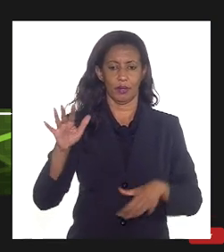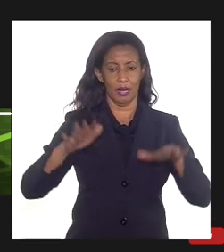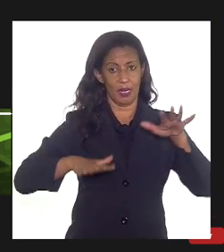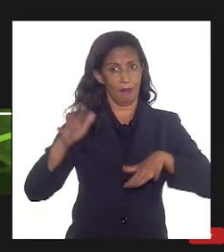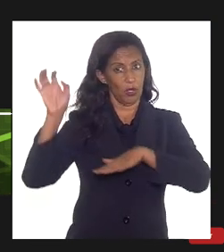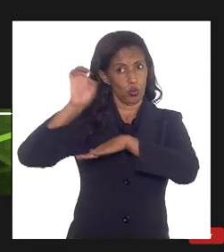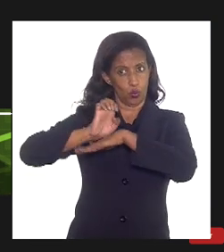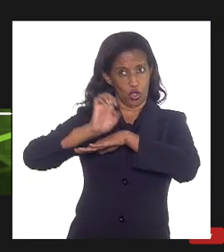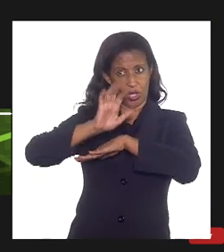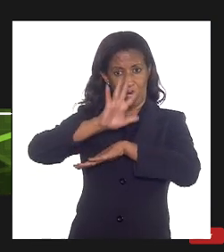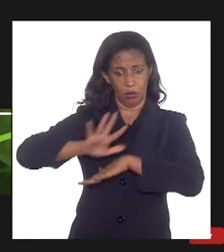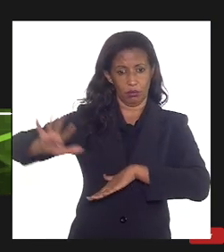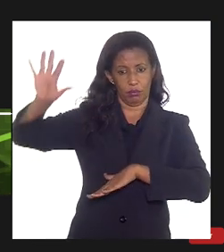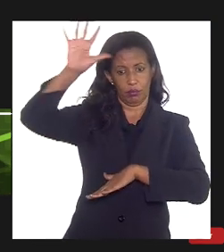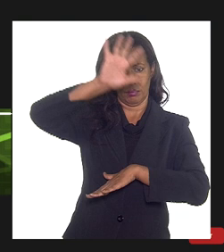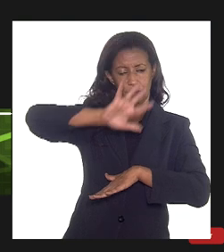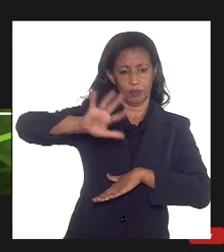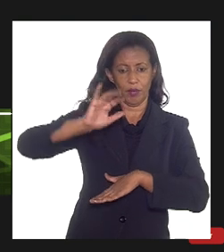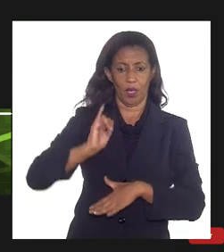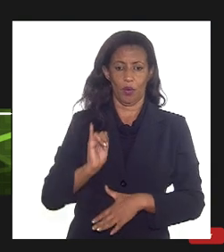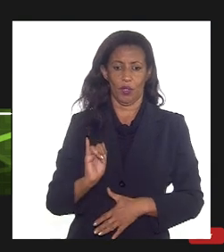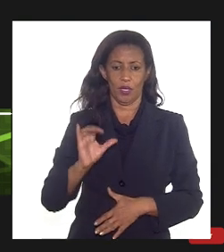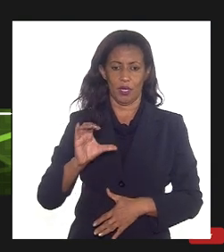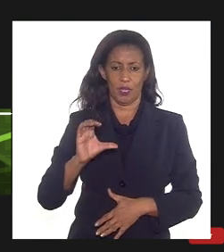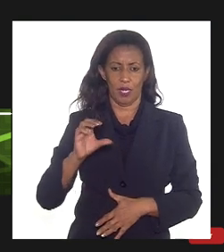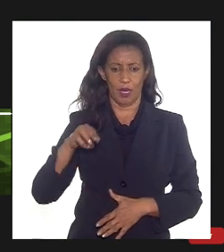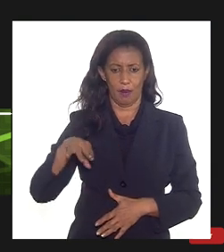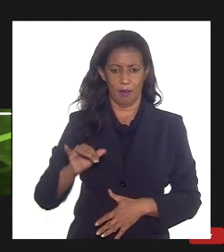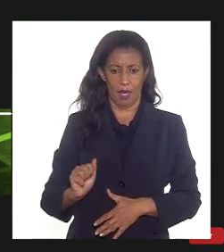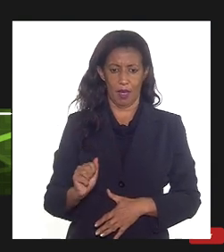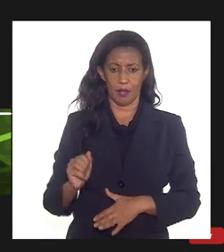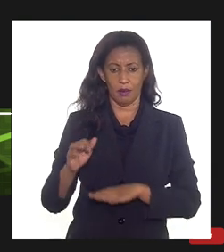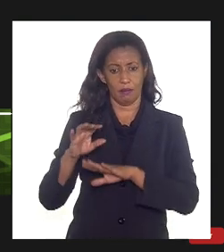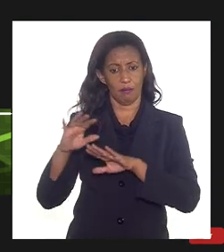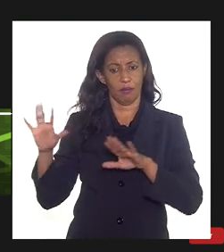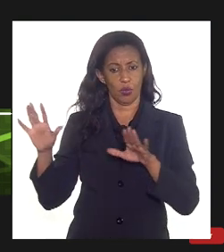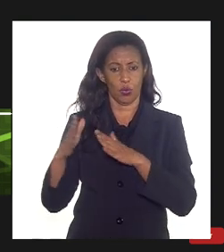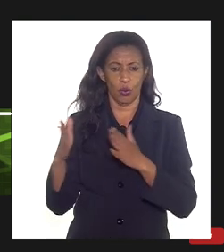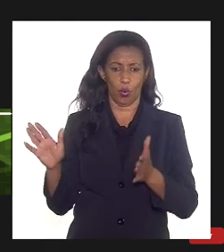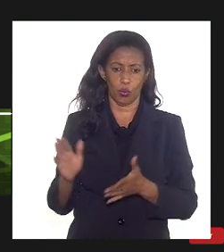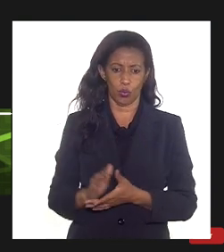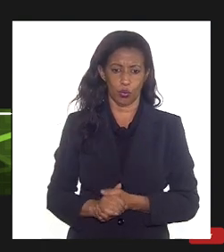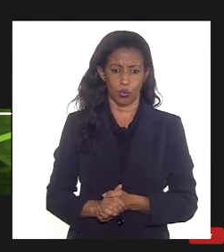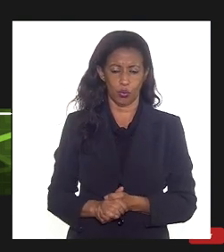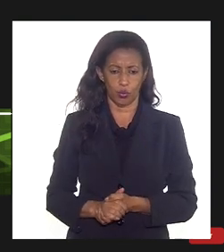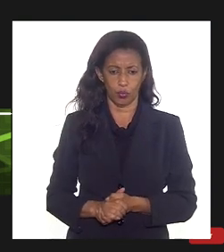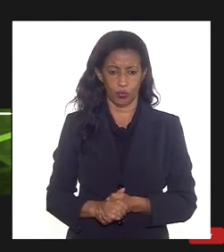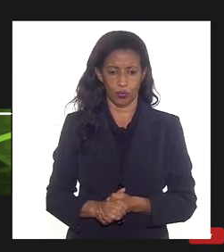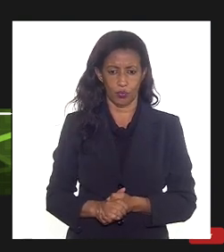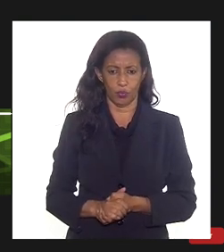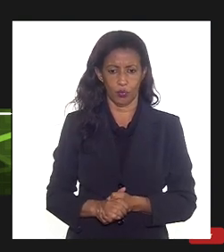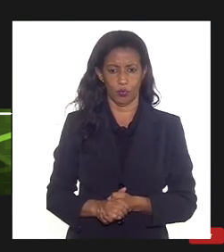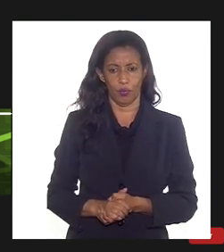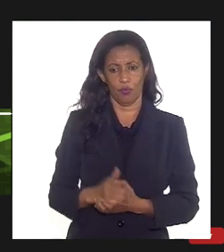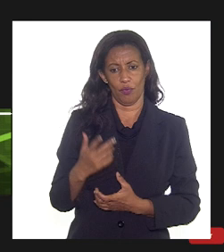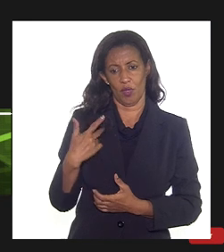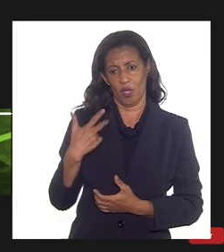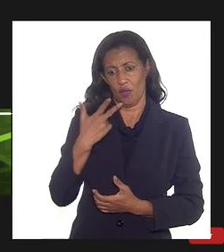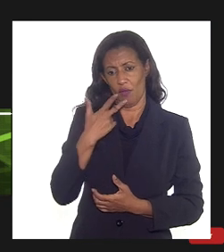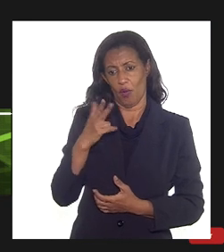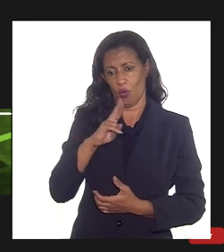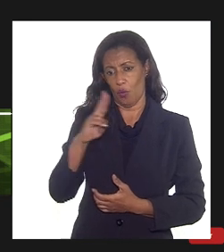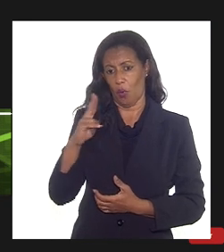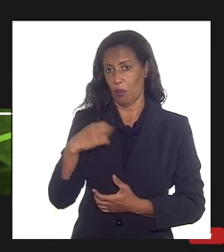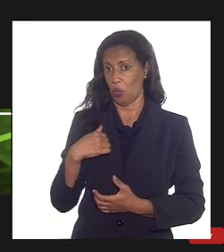porque aqui é uma média para o é o ICMS e o restante deve ser a PIS e a COFINS eu estimo isso porque na verdade não